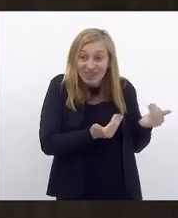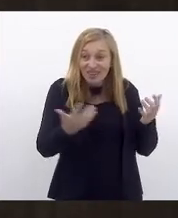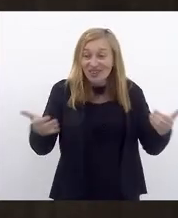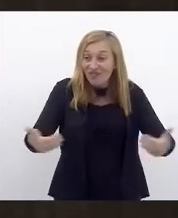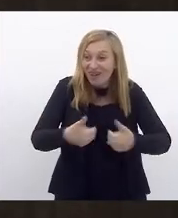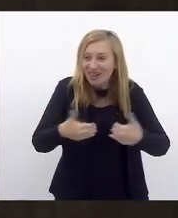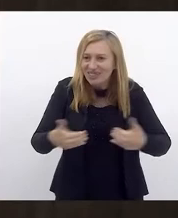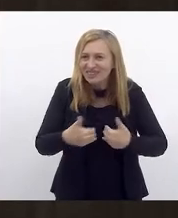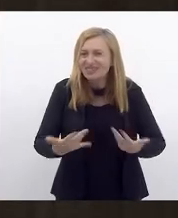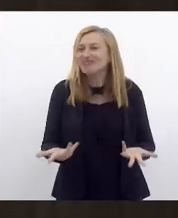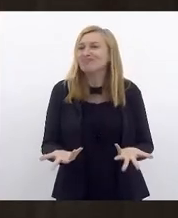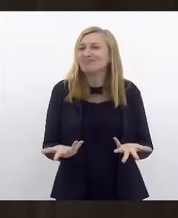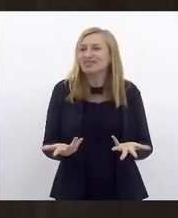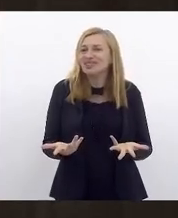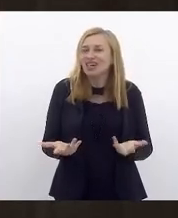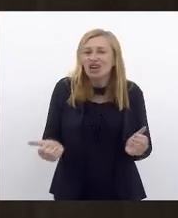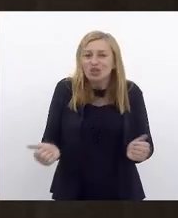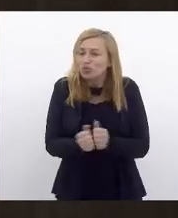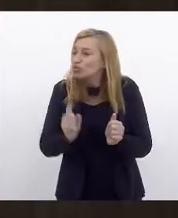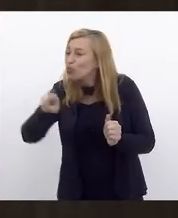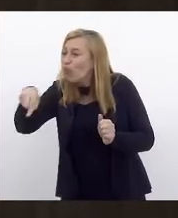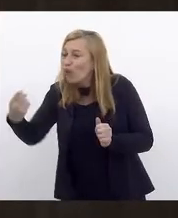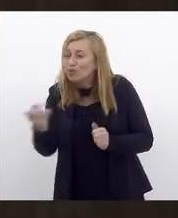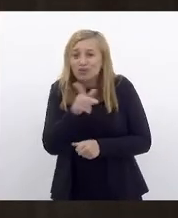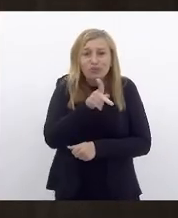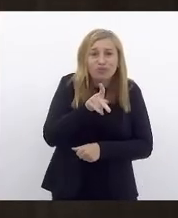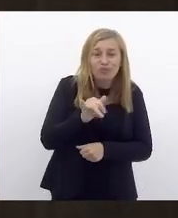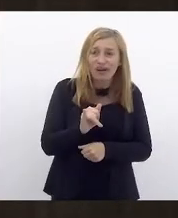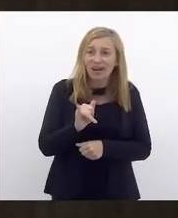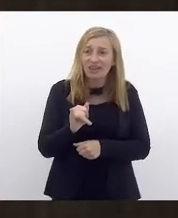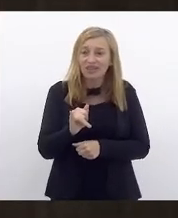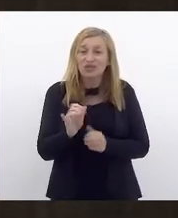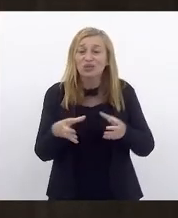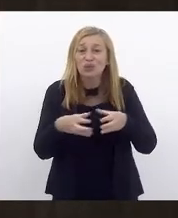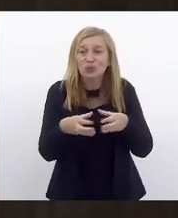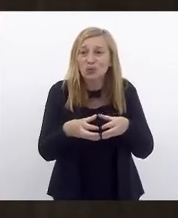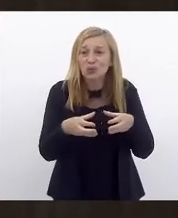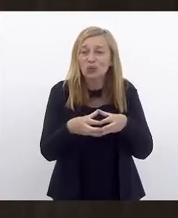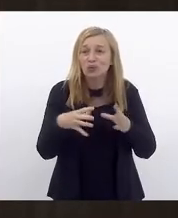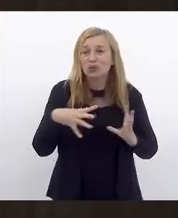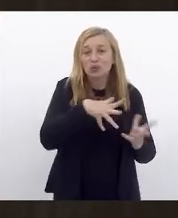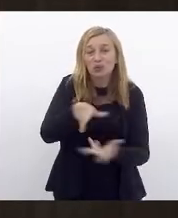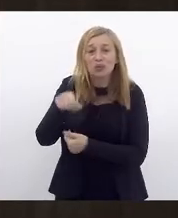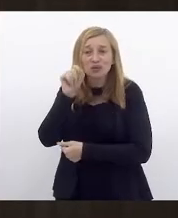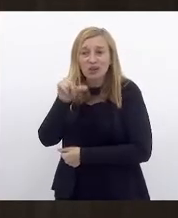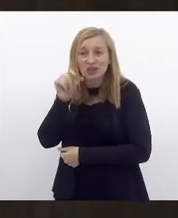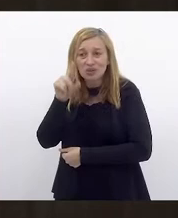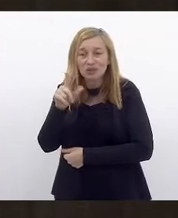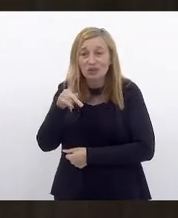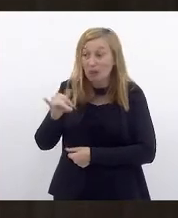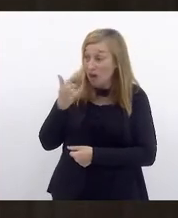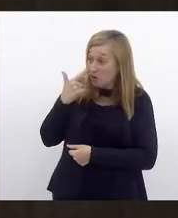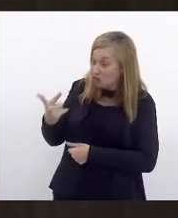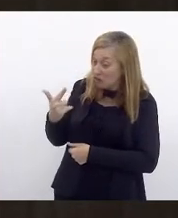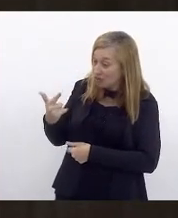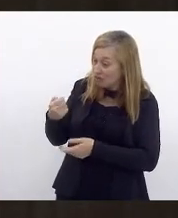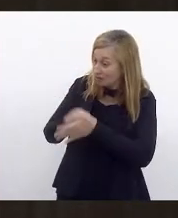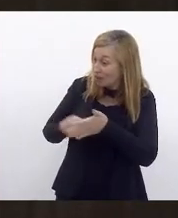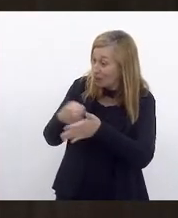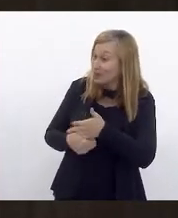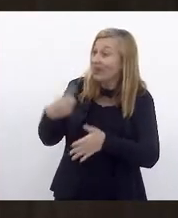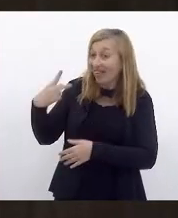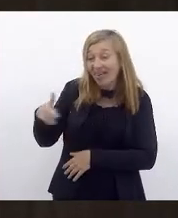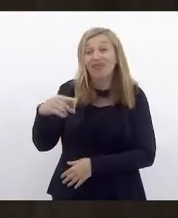É um protagonista, junto com outros pais, do grupo de pais Mundo Azul. Eu tenho a oportunidade de ver sua luta. ele é um advogado,